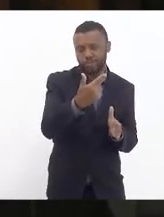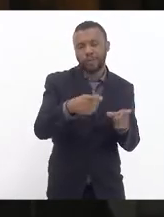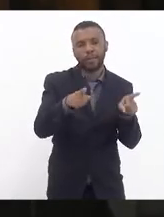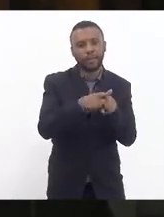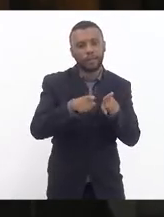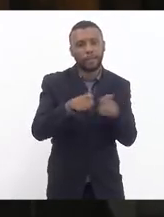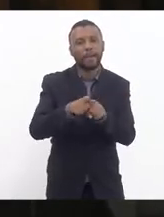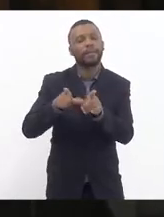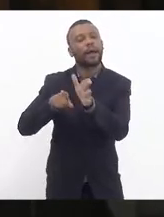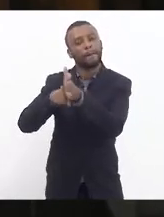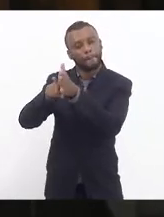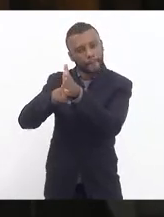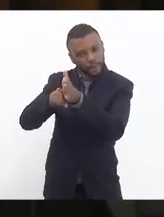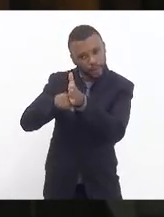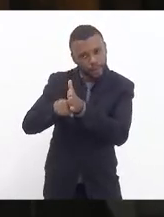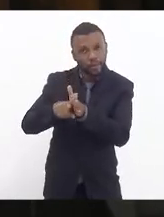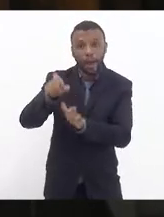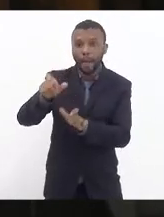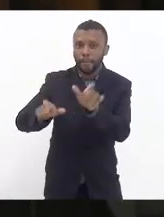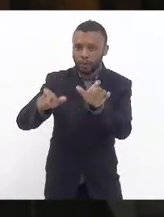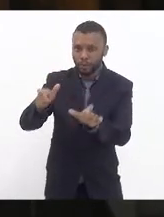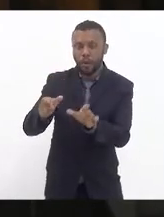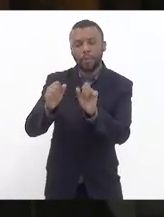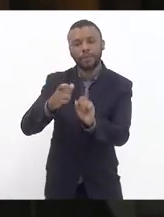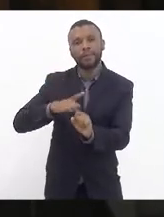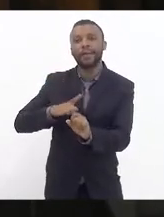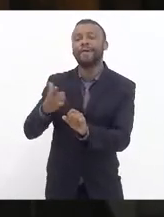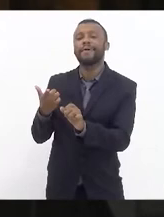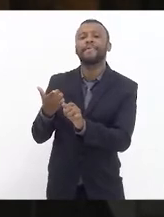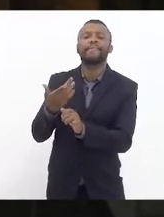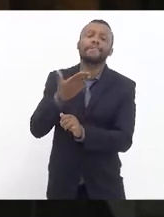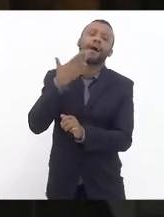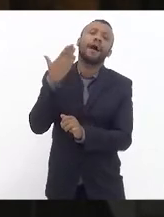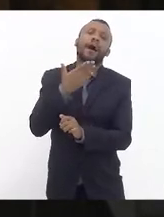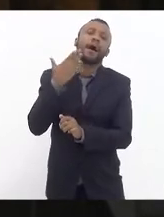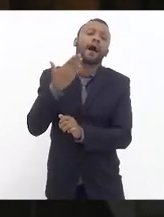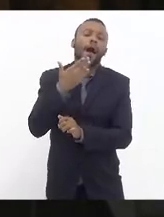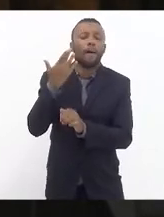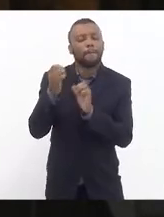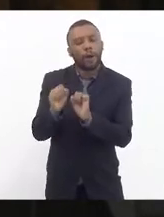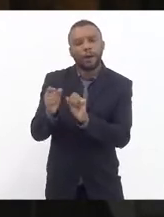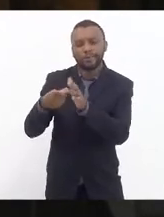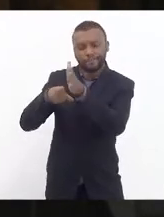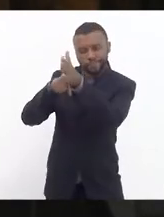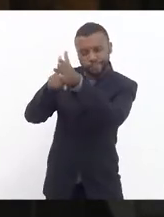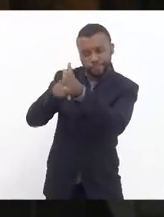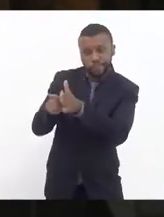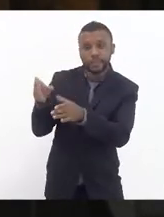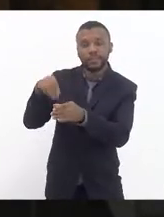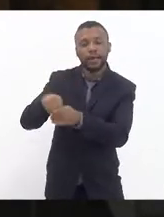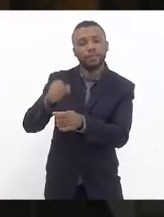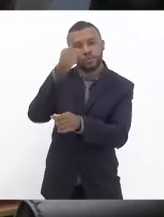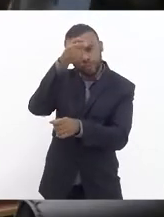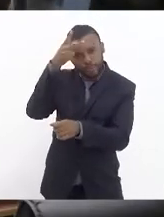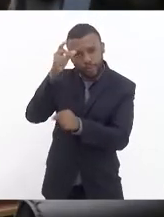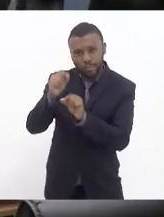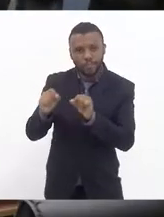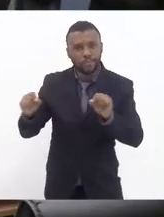pessoas possam ter facilidade de realizar a perícia nos municípios. Tá, senhora presidente? Muito obrigado.